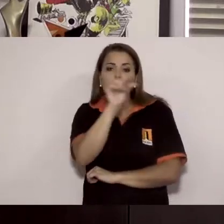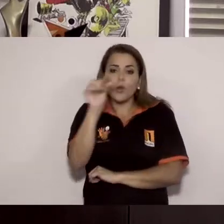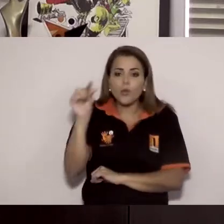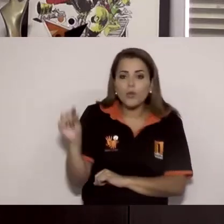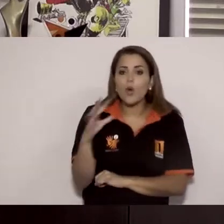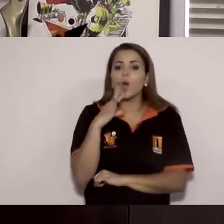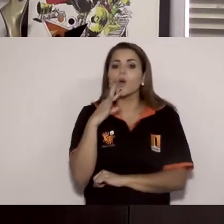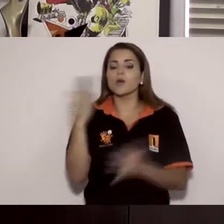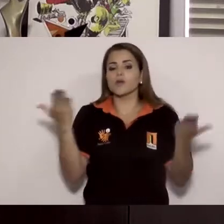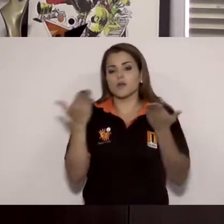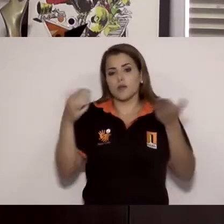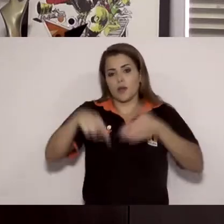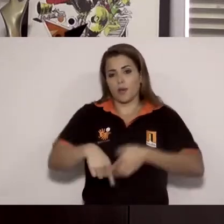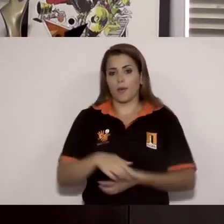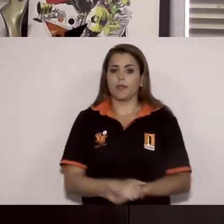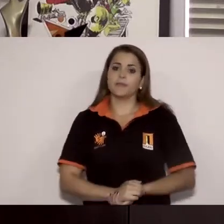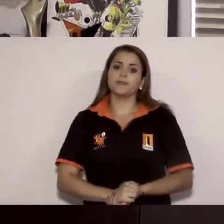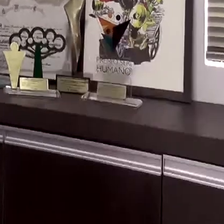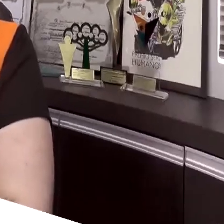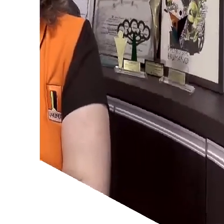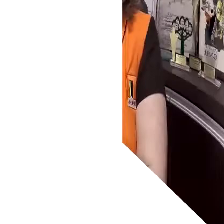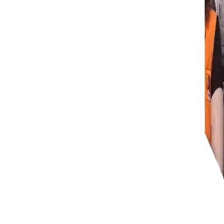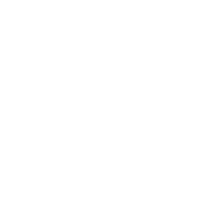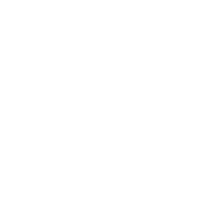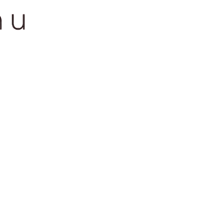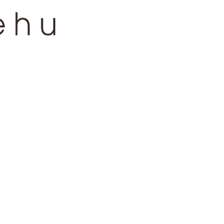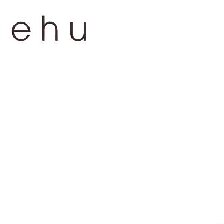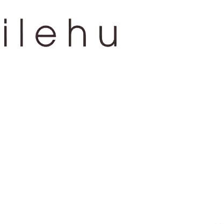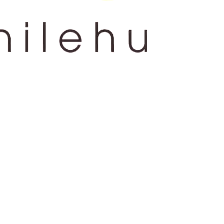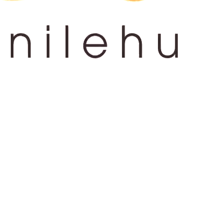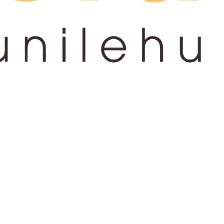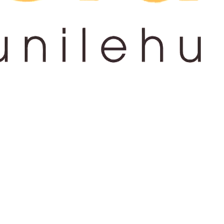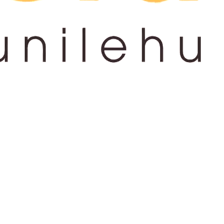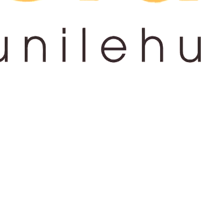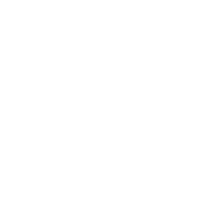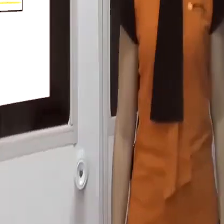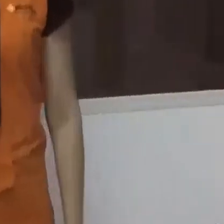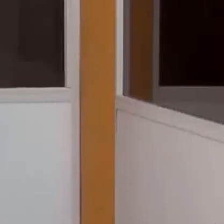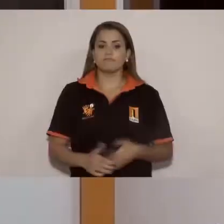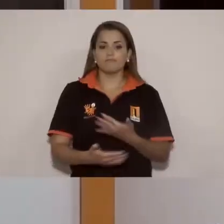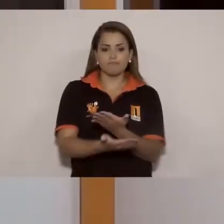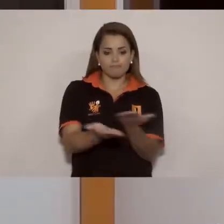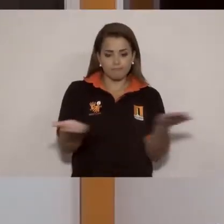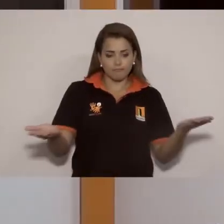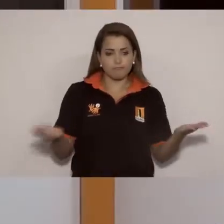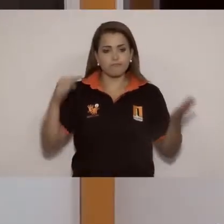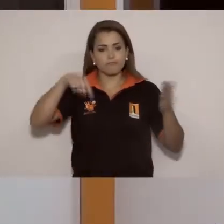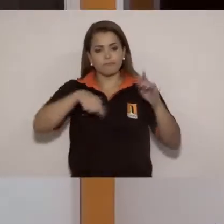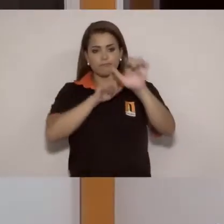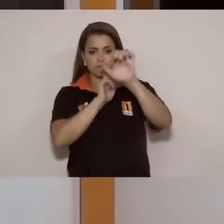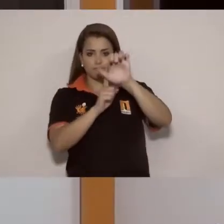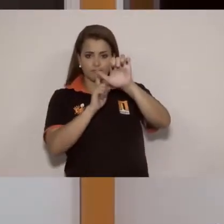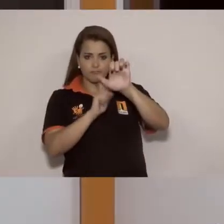um pouquinho mais das nossas unidades de inclusão. Música Nós, do Mais Eficiência, fazemos a